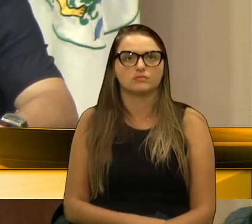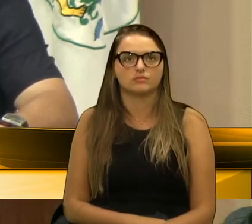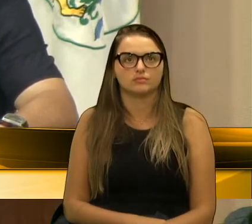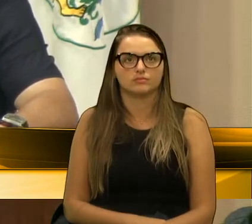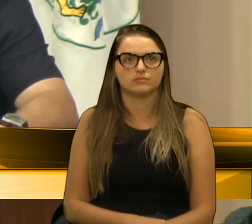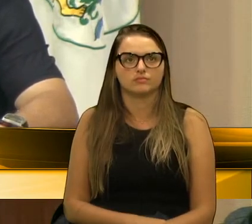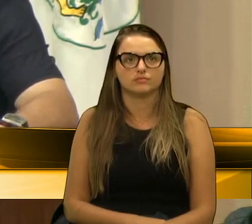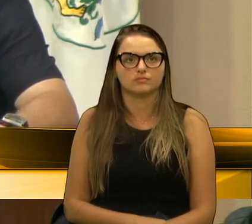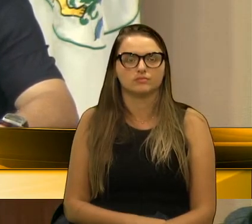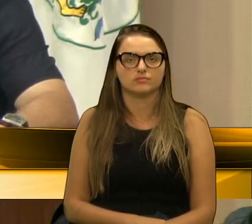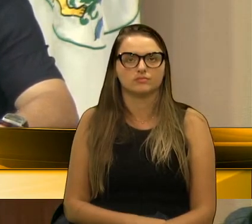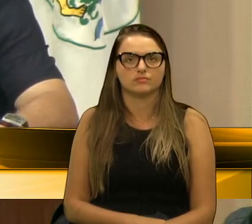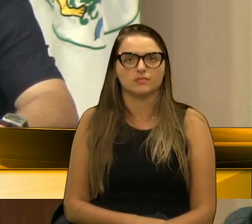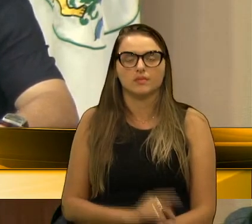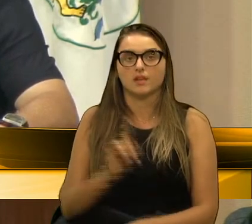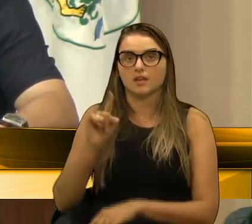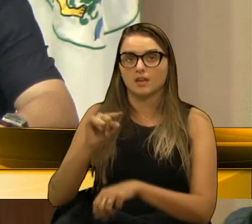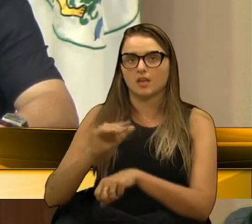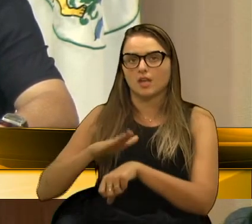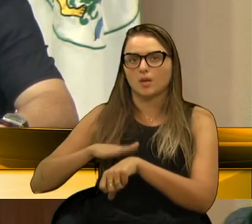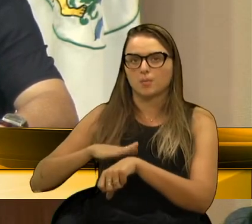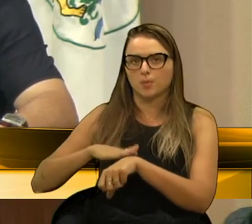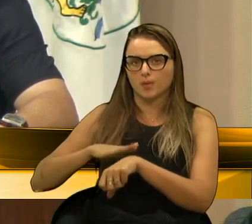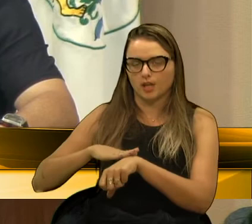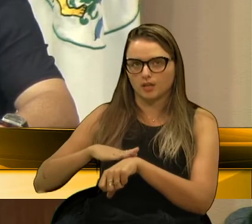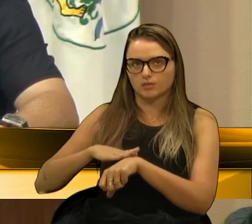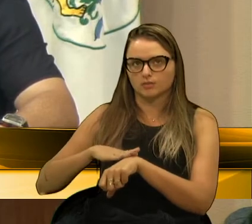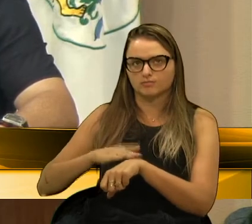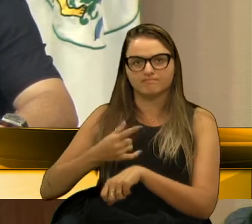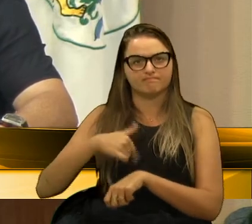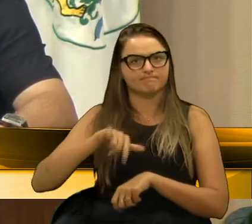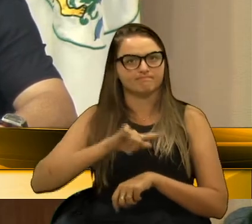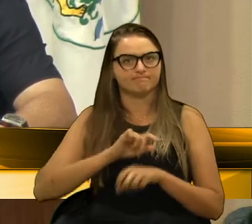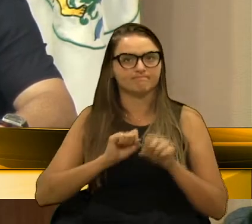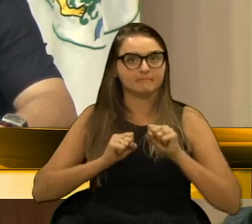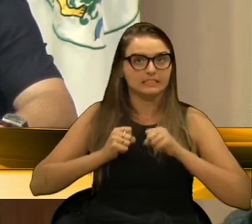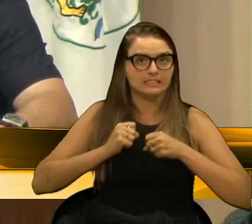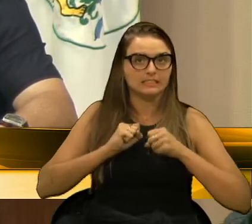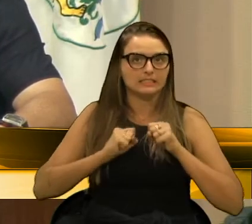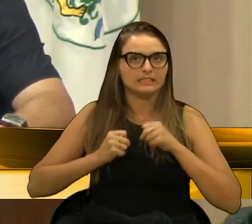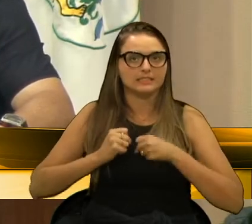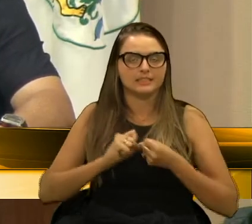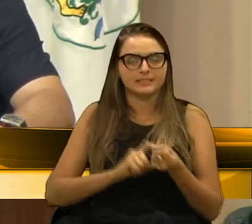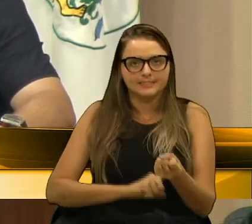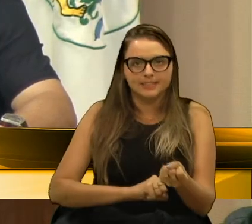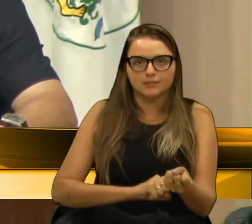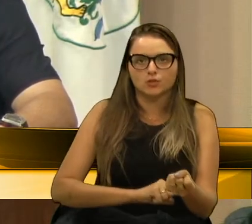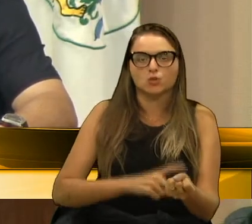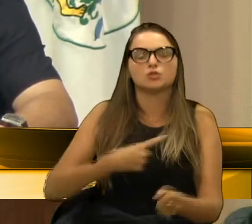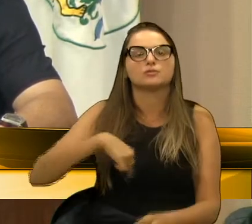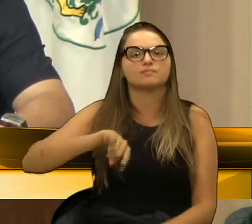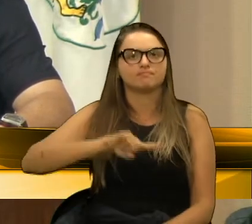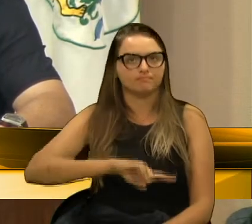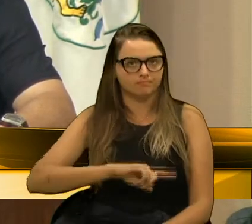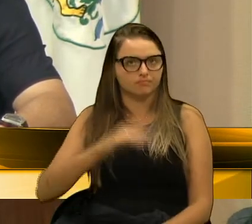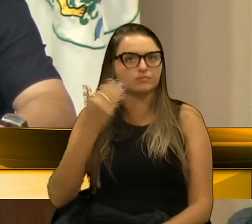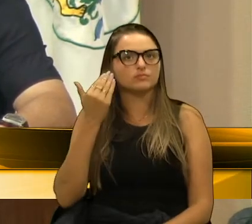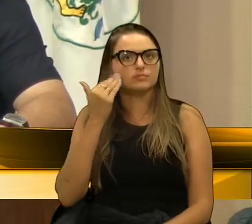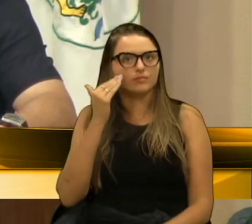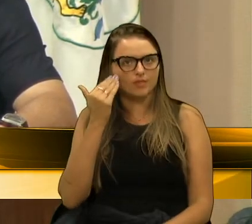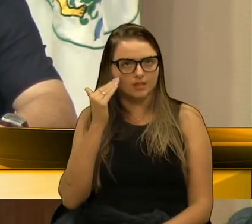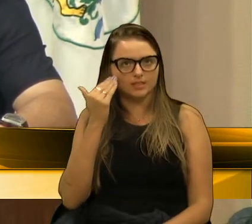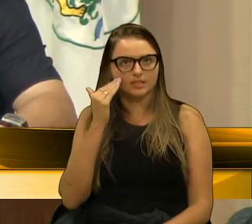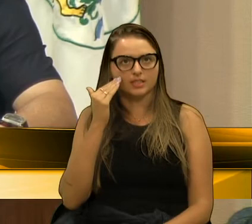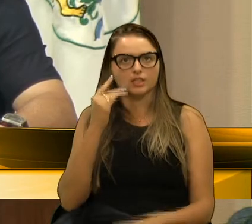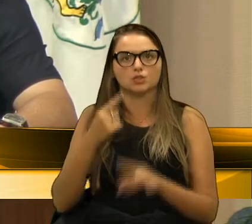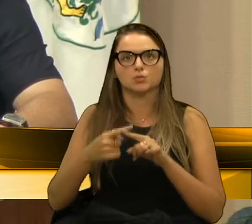momentos que nos deixam aflitos e que compreendemos muito bem o